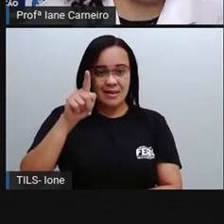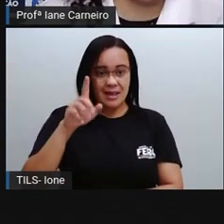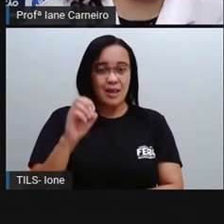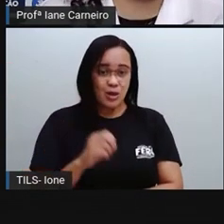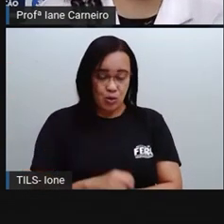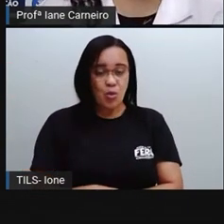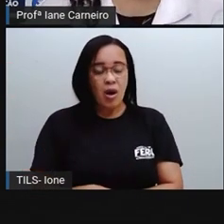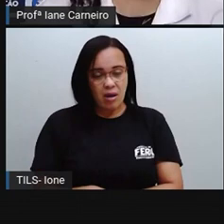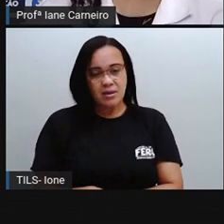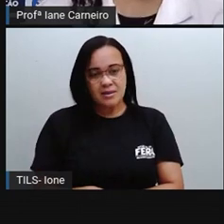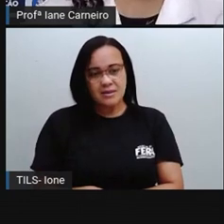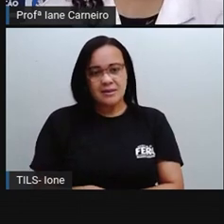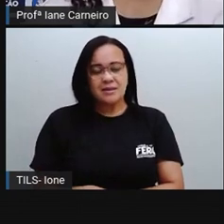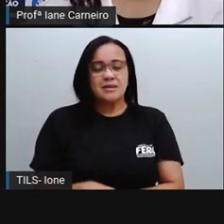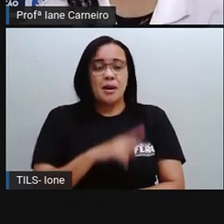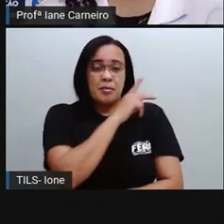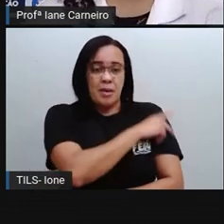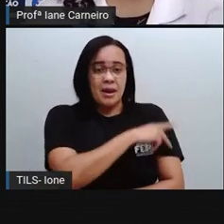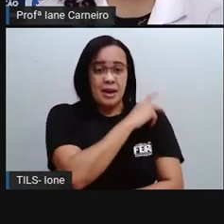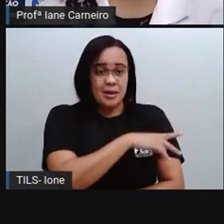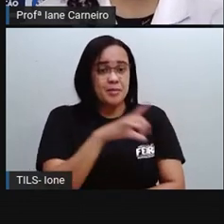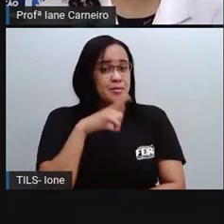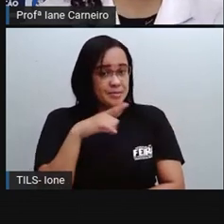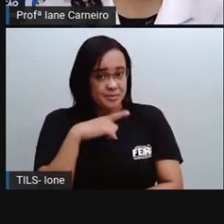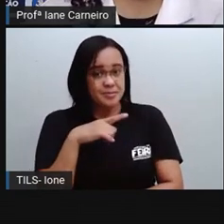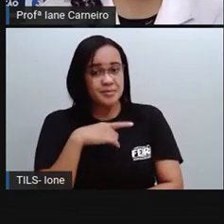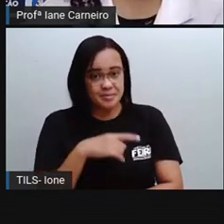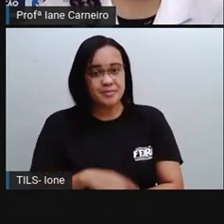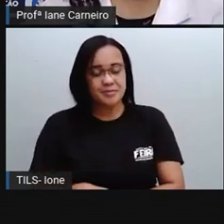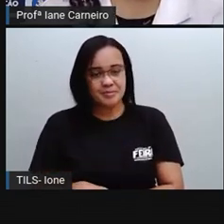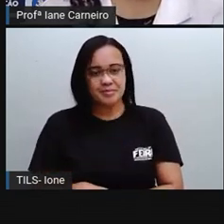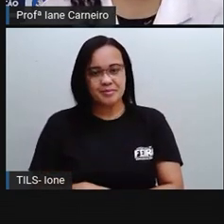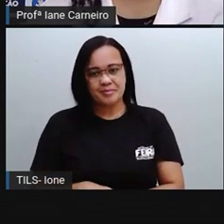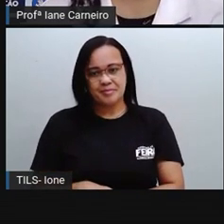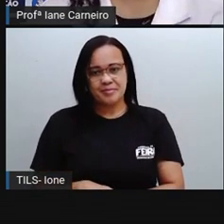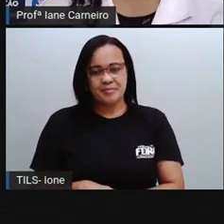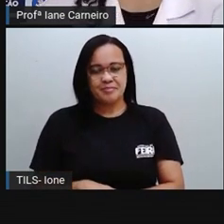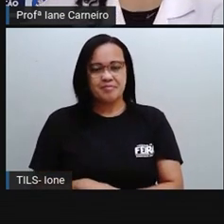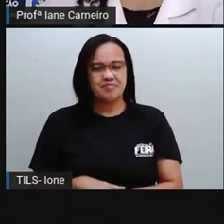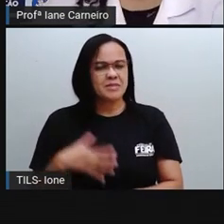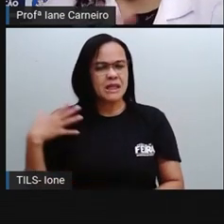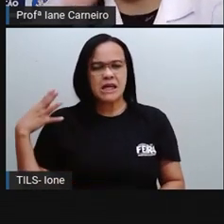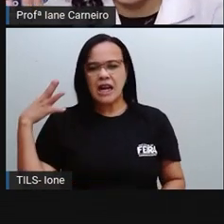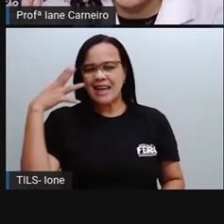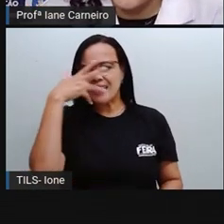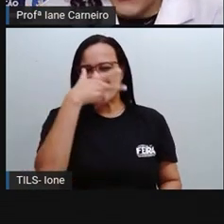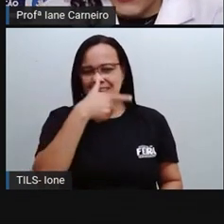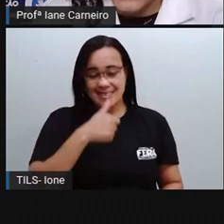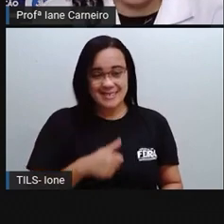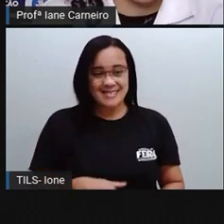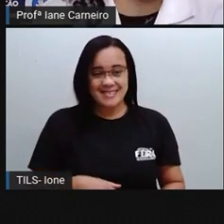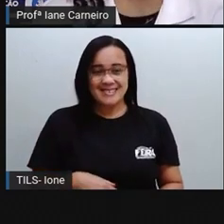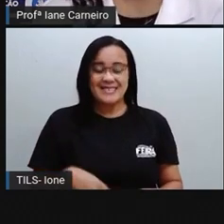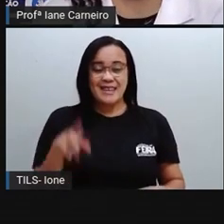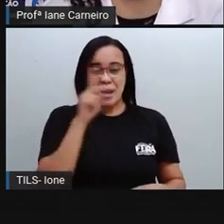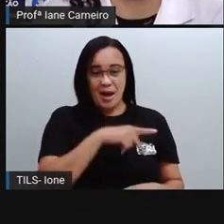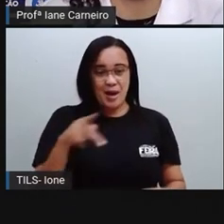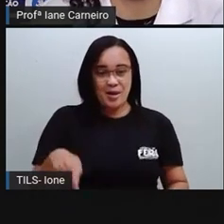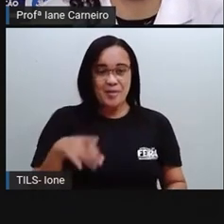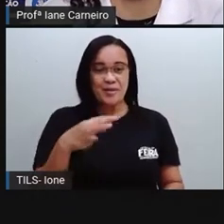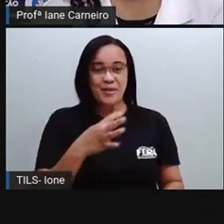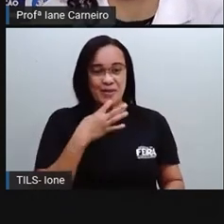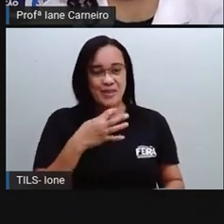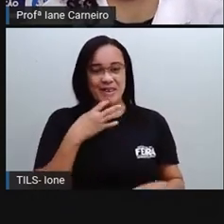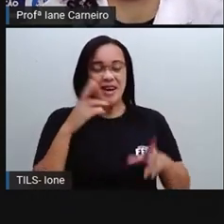Paraíba, né? E aí traz essas duas cores. A capital é João Pessoa, que é lindíssima. A própria só conhece por foto e morre de vontade de